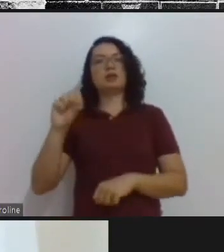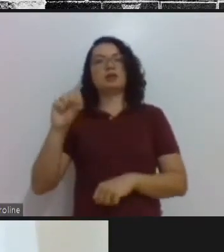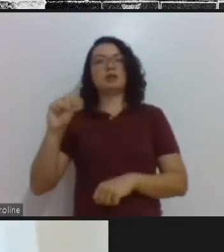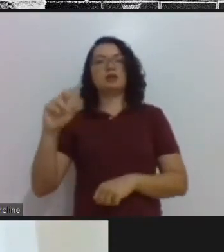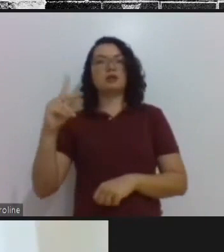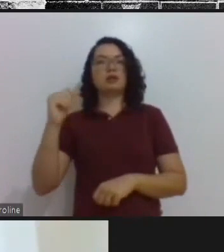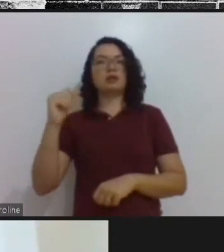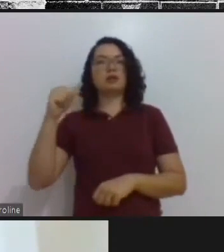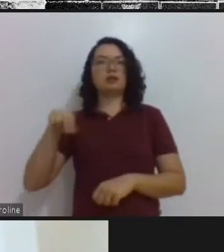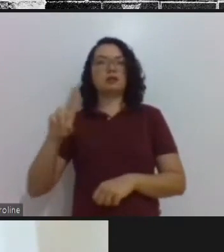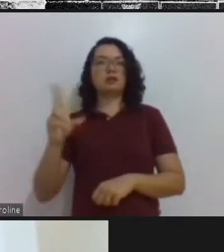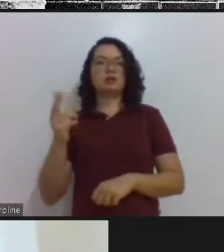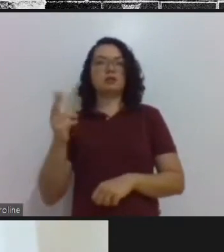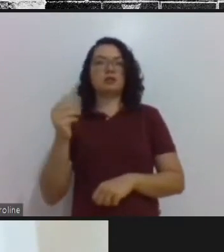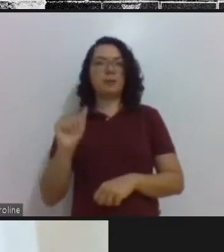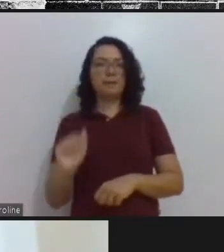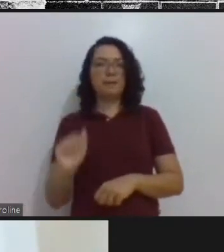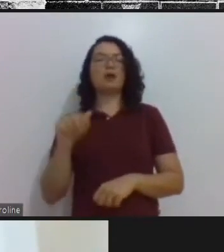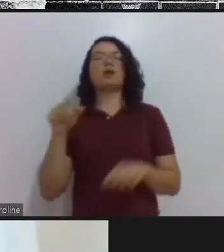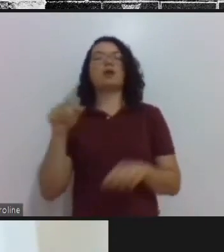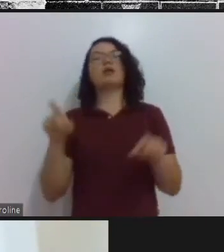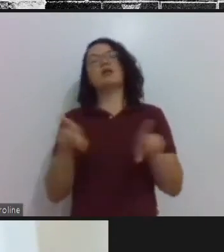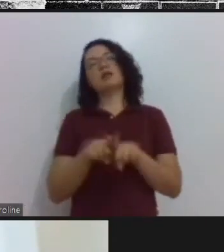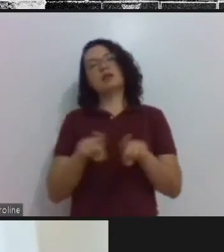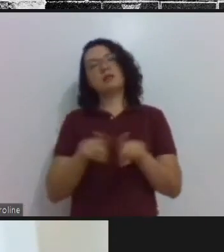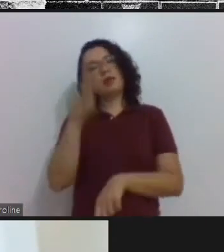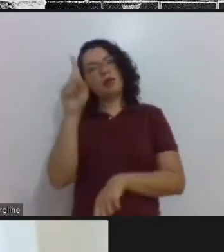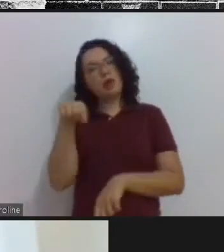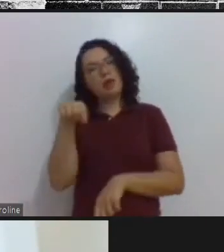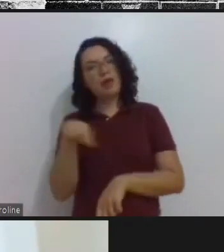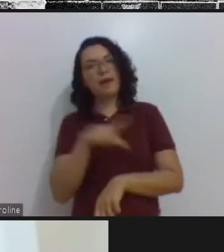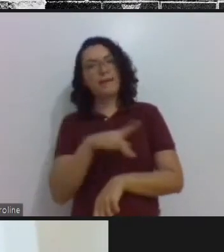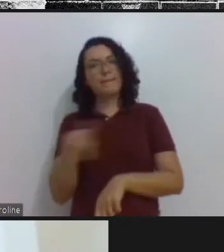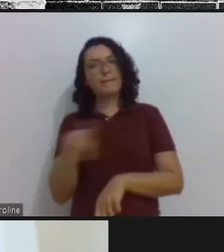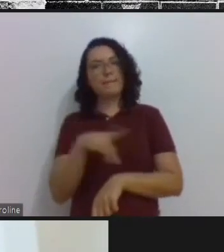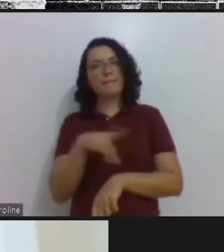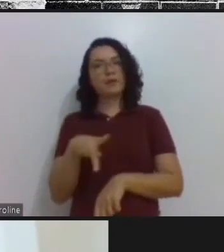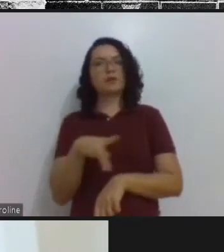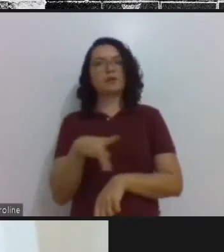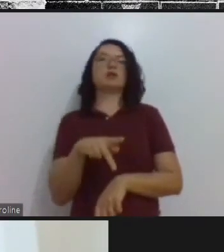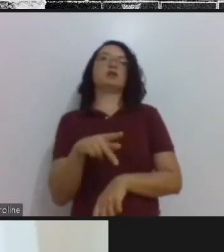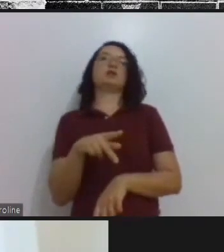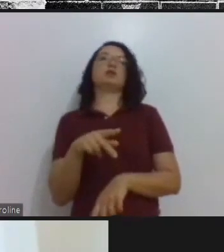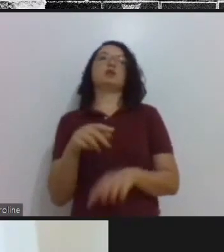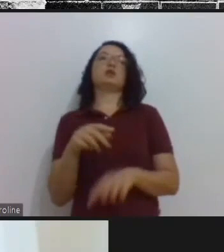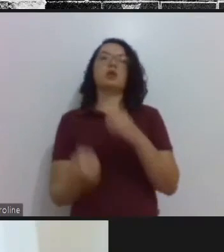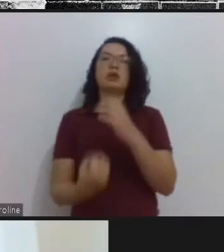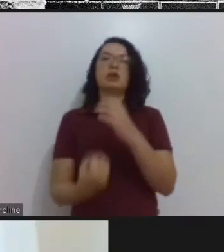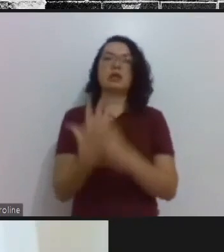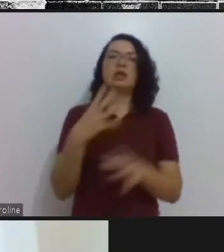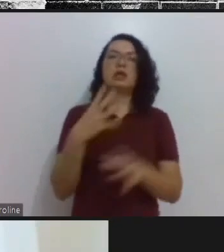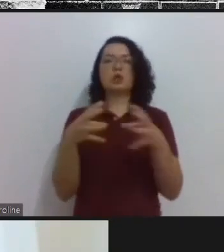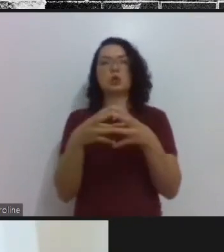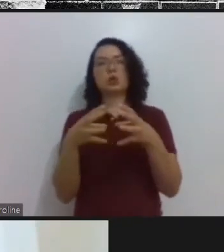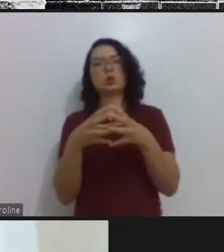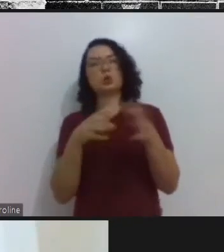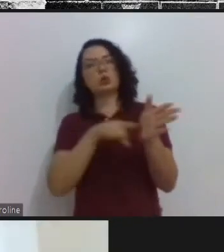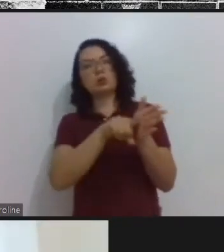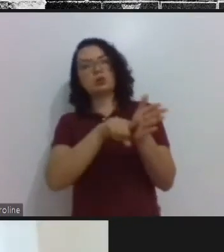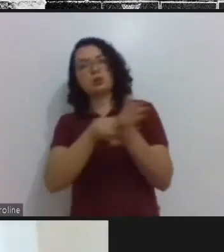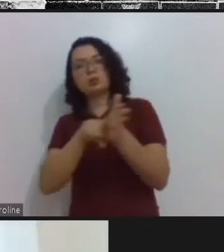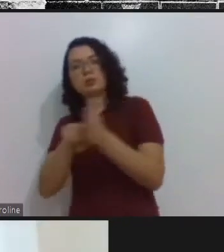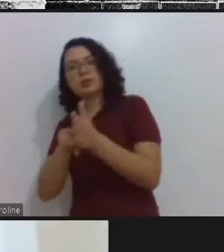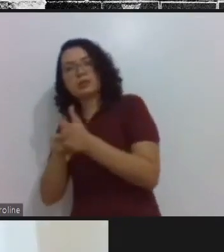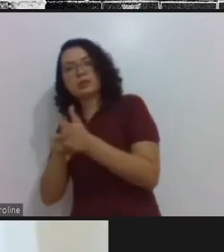titular da Universidade Nacional de Colômbia, fundador do Grupo de Pesquisa em Energia, Meio Ambiente, Arquitetura e Tecnologia,